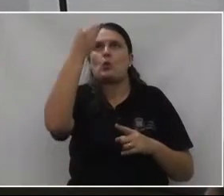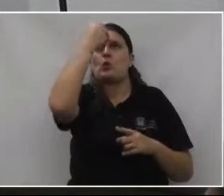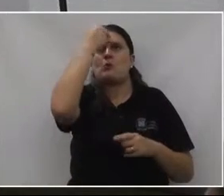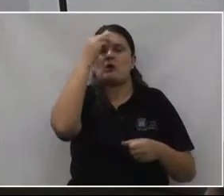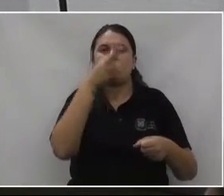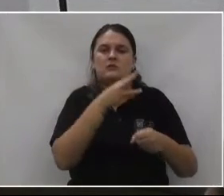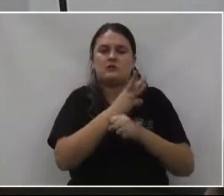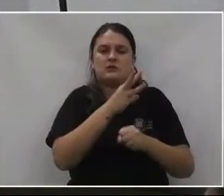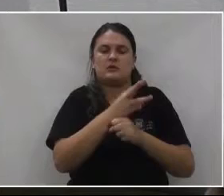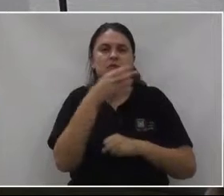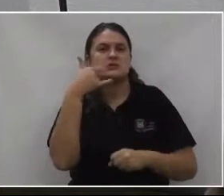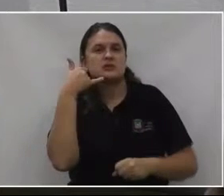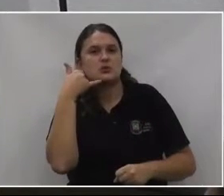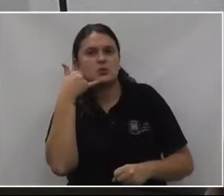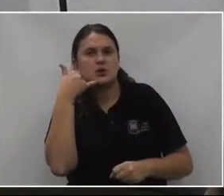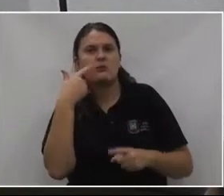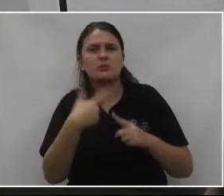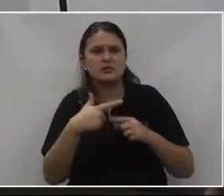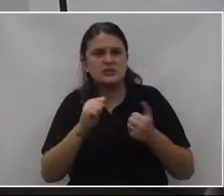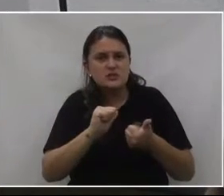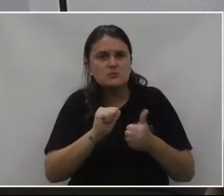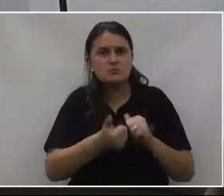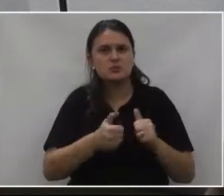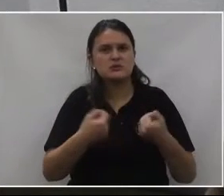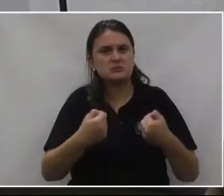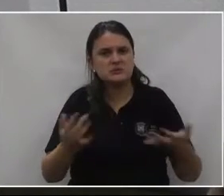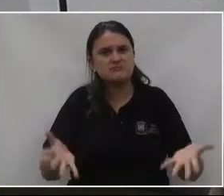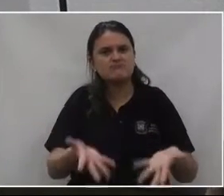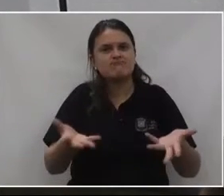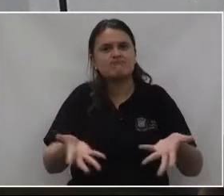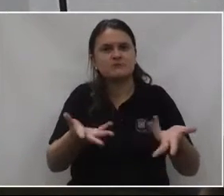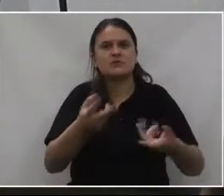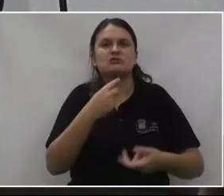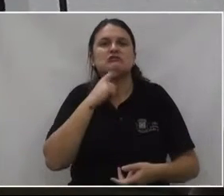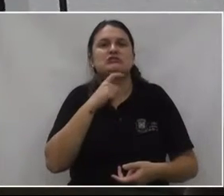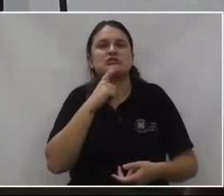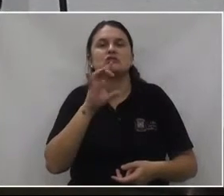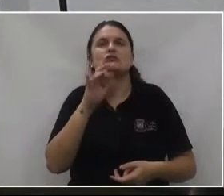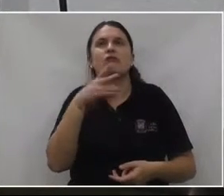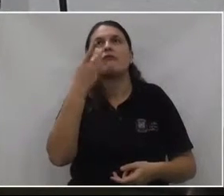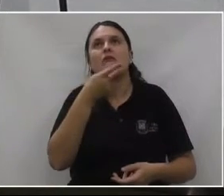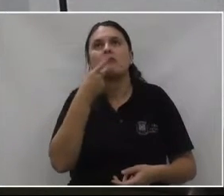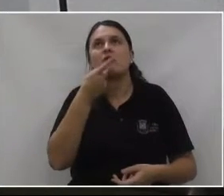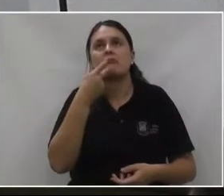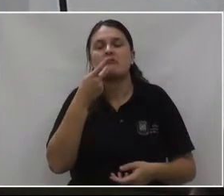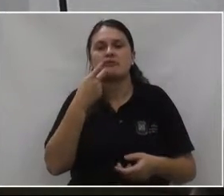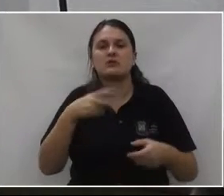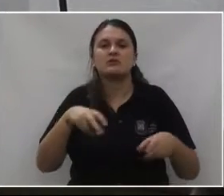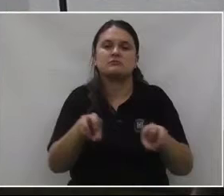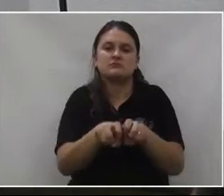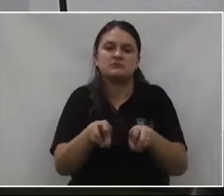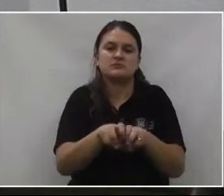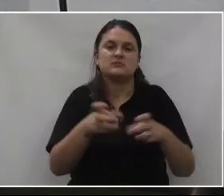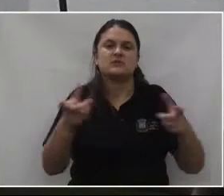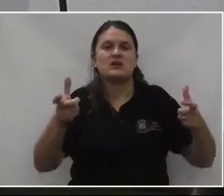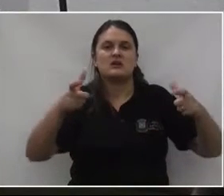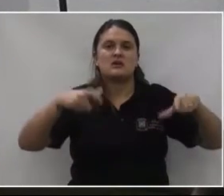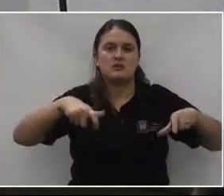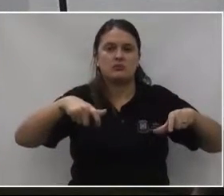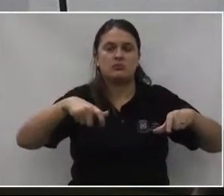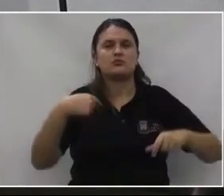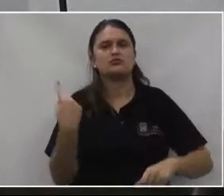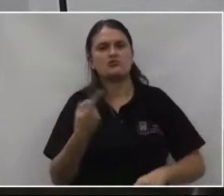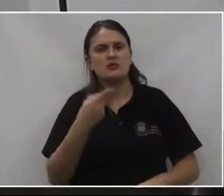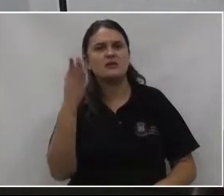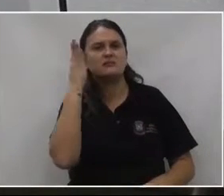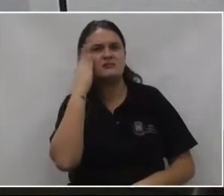celular. O esporte tem que ser mais fomentado. Não adianta nós ficarmos só batendo no futsal, no campo. A gente